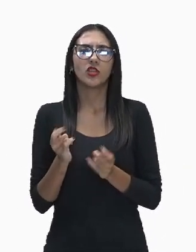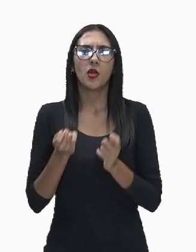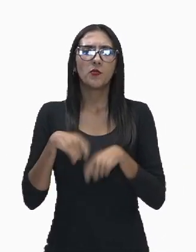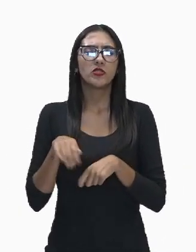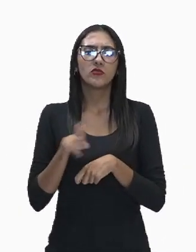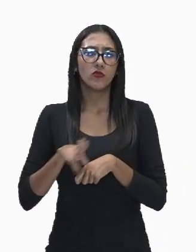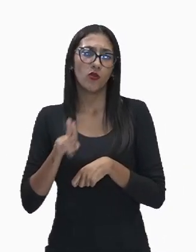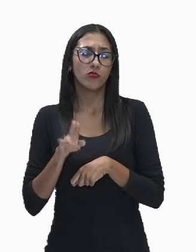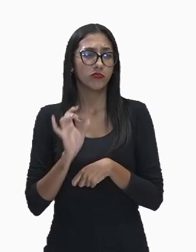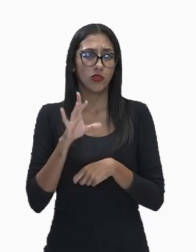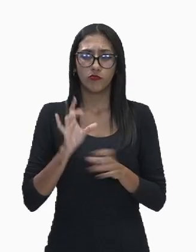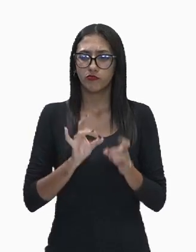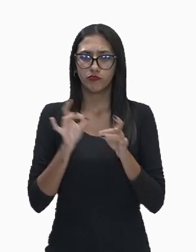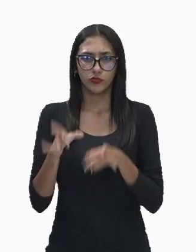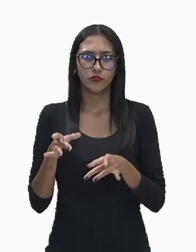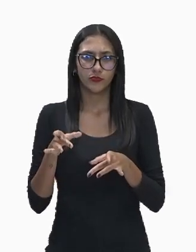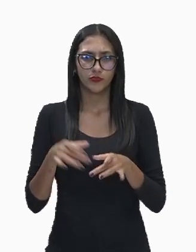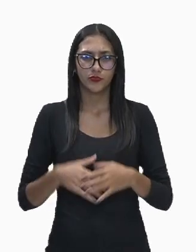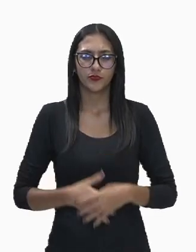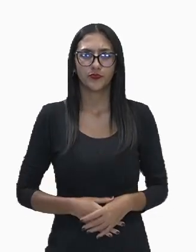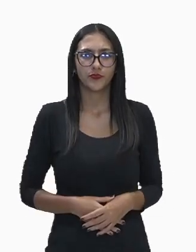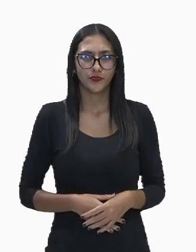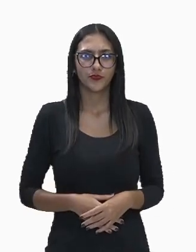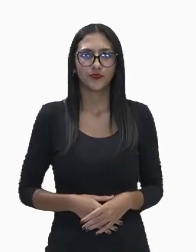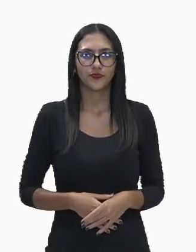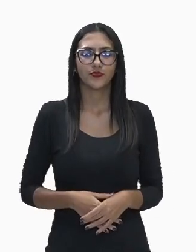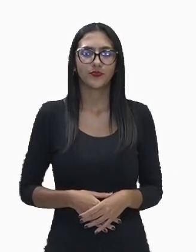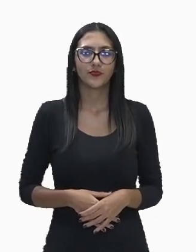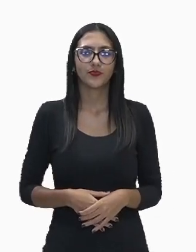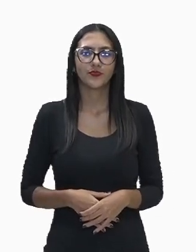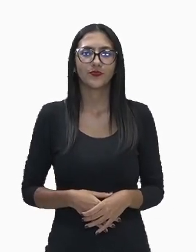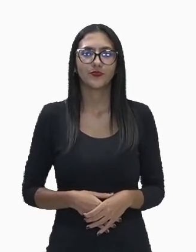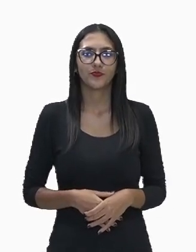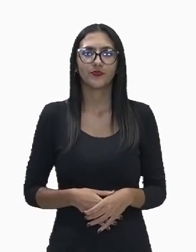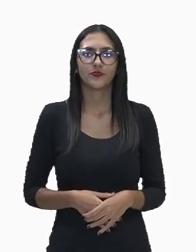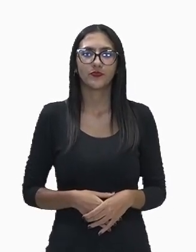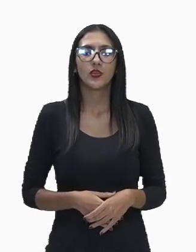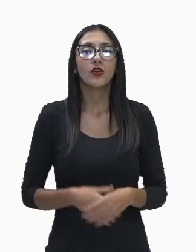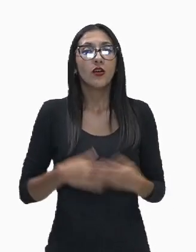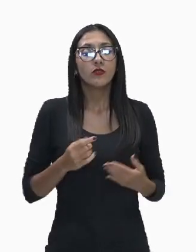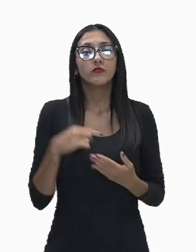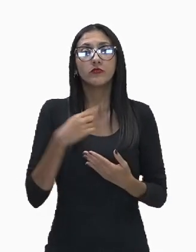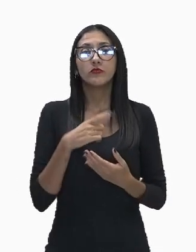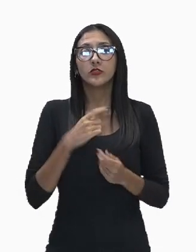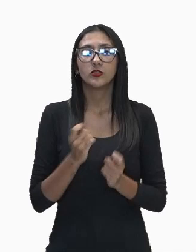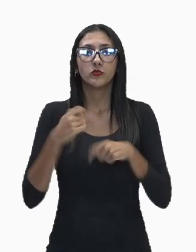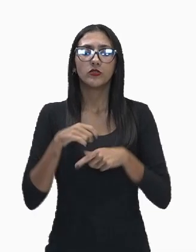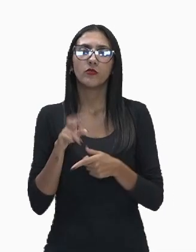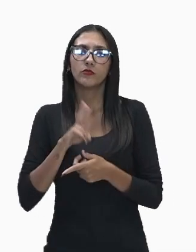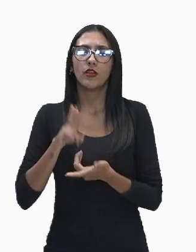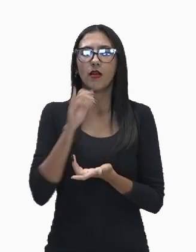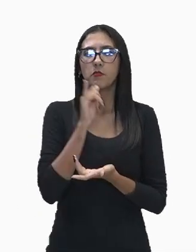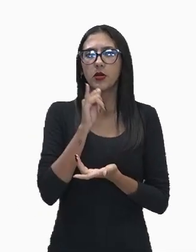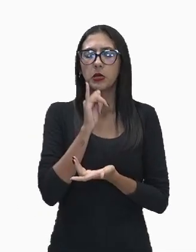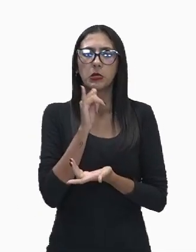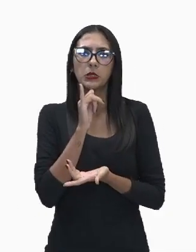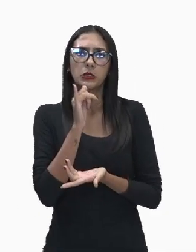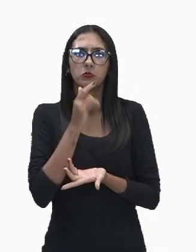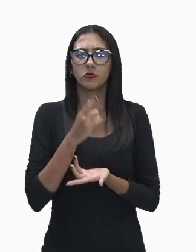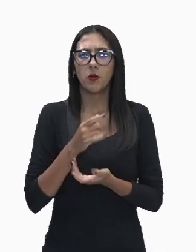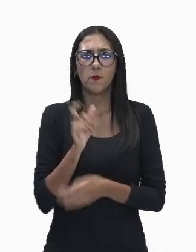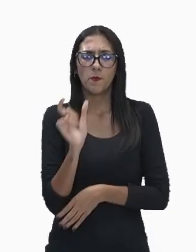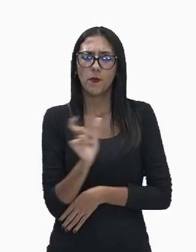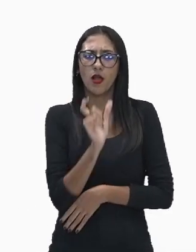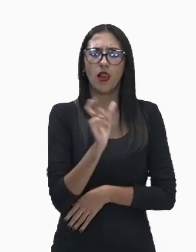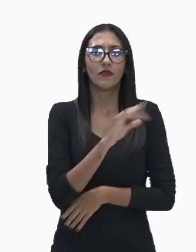descartado, que é jogado fora. Quando a gente quer falar de uma forma um pouco mais técnica